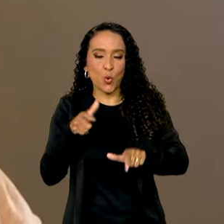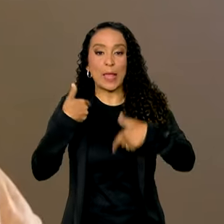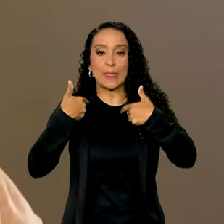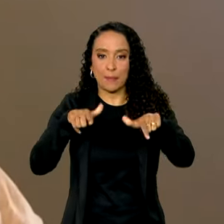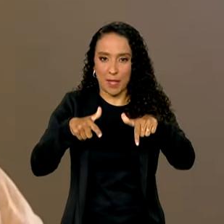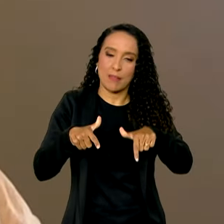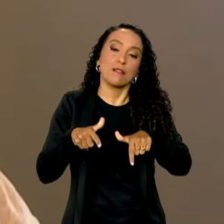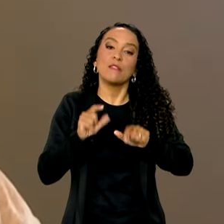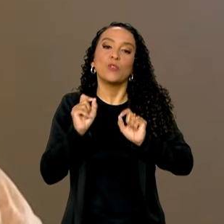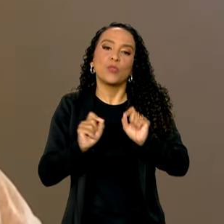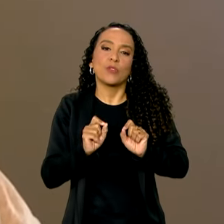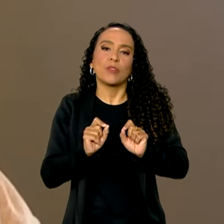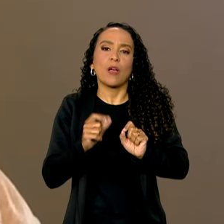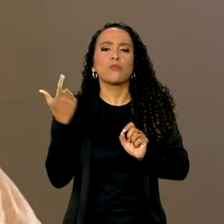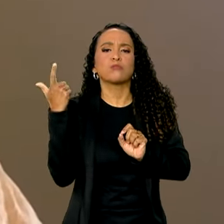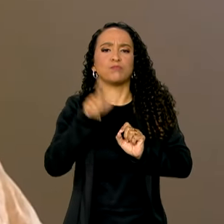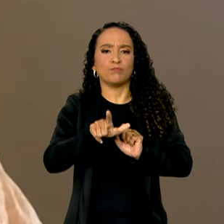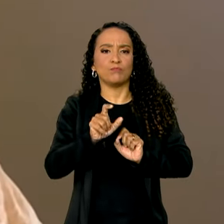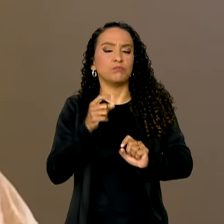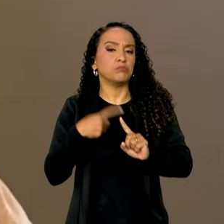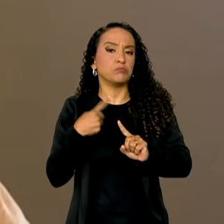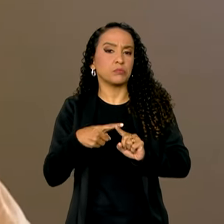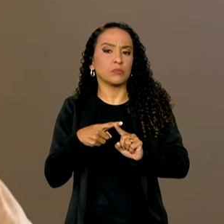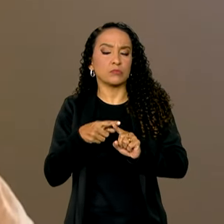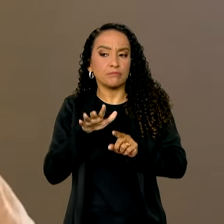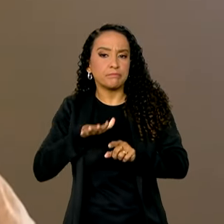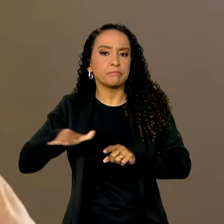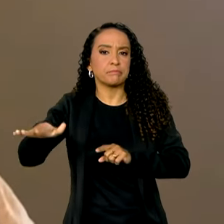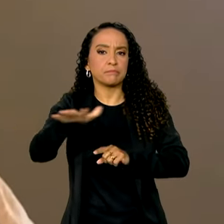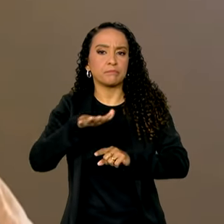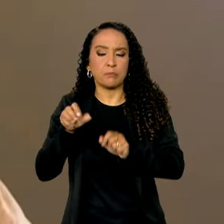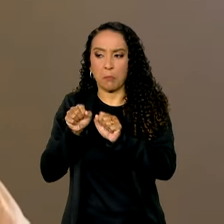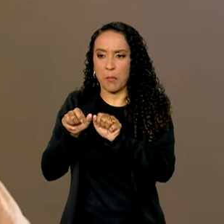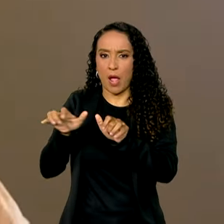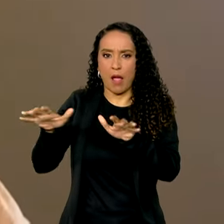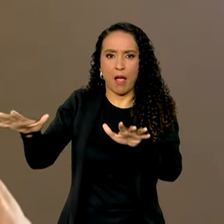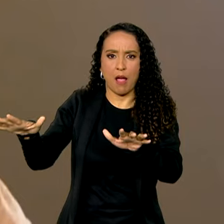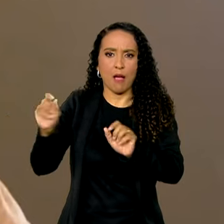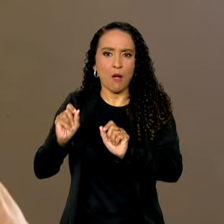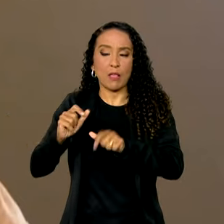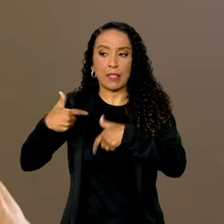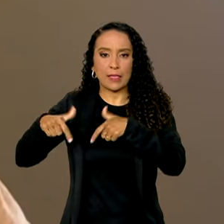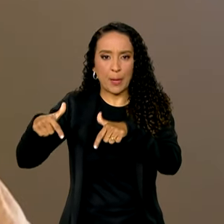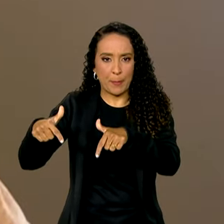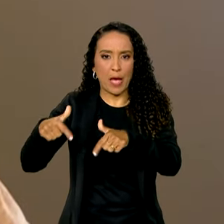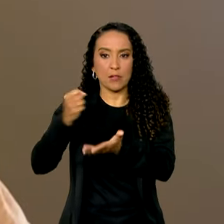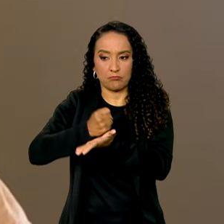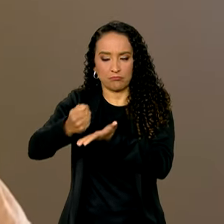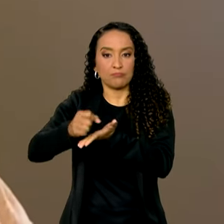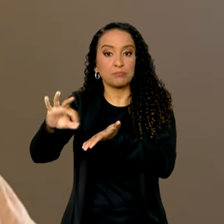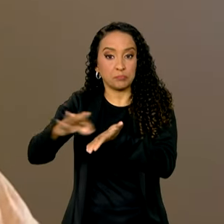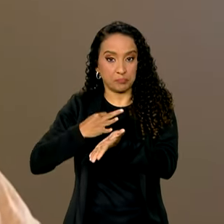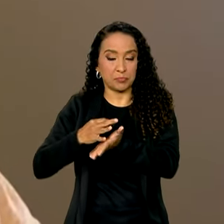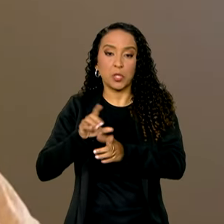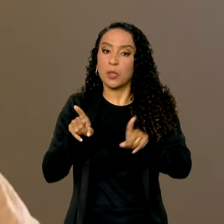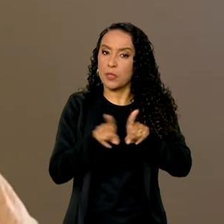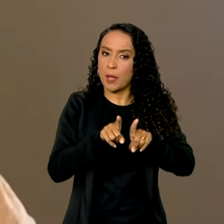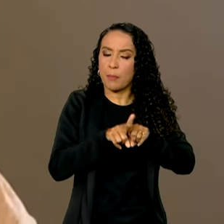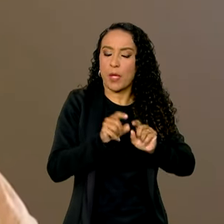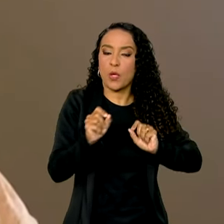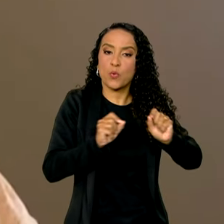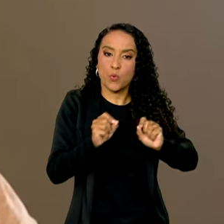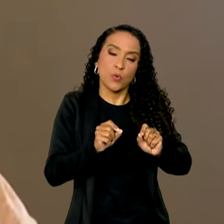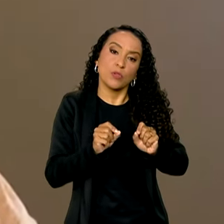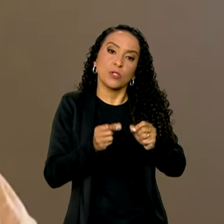foi alcançado tanto por meio da expansão do emprego com carteira assinada, como também